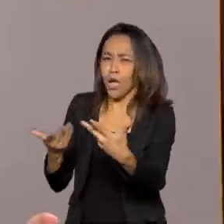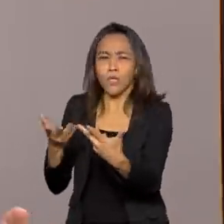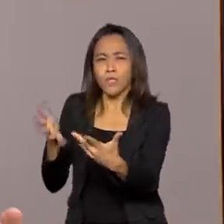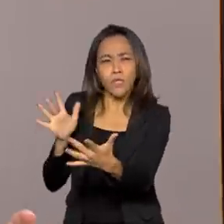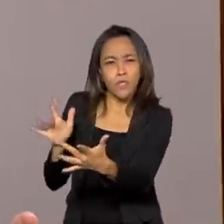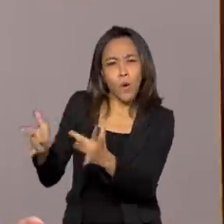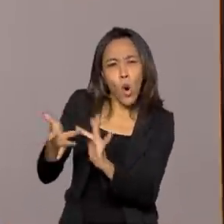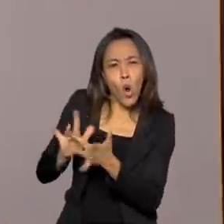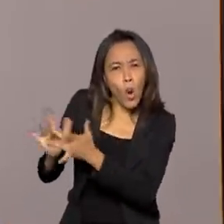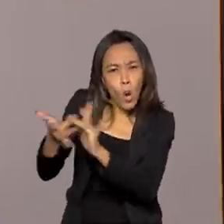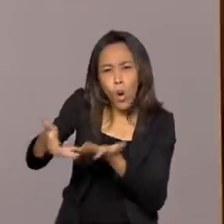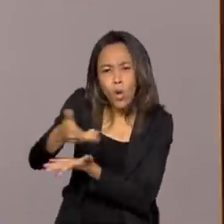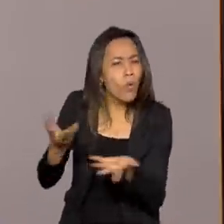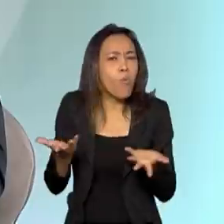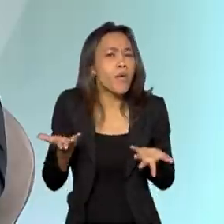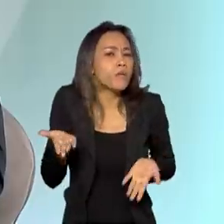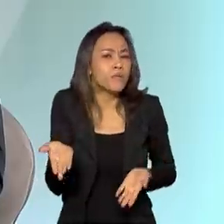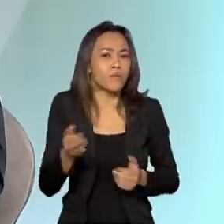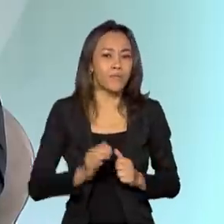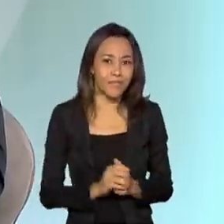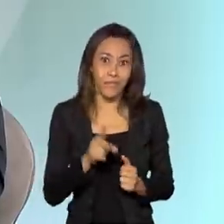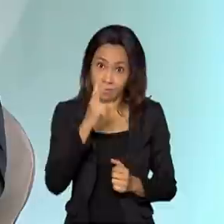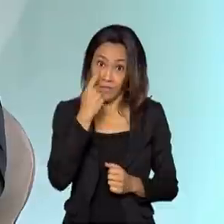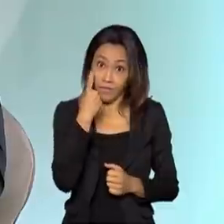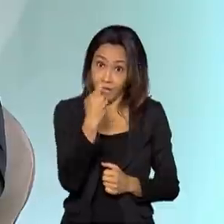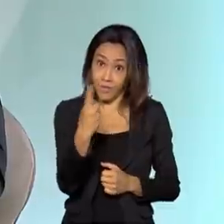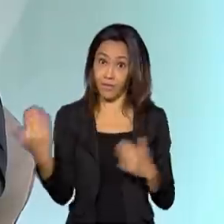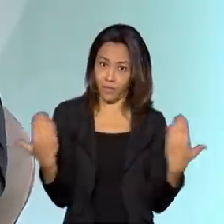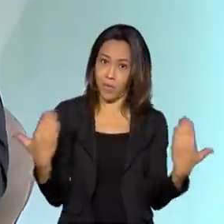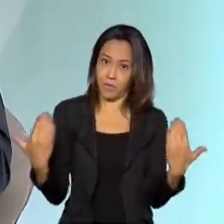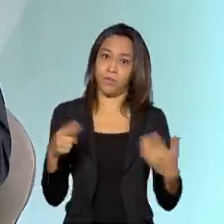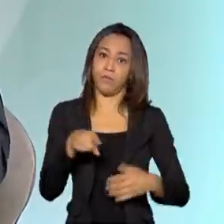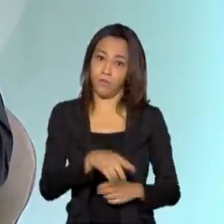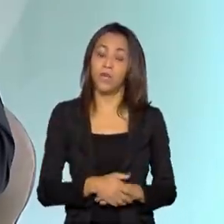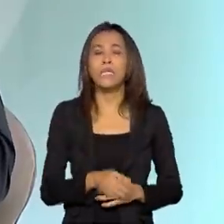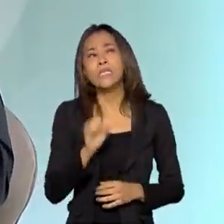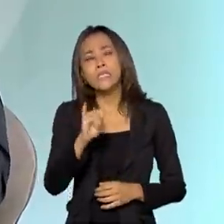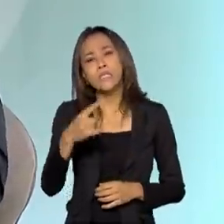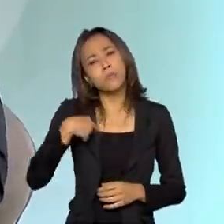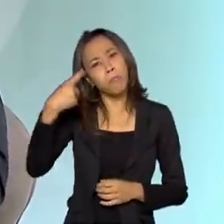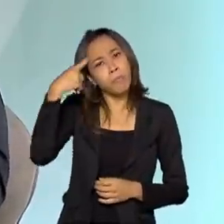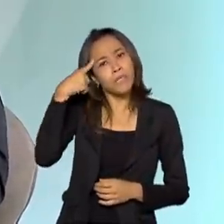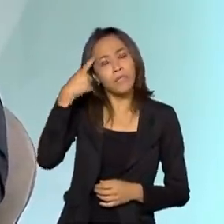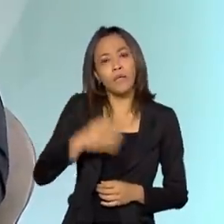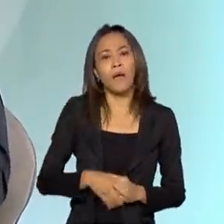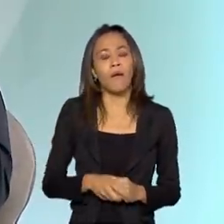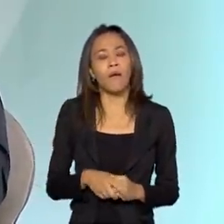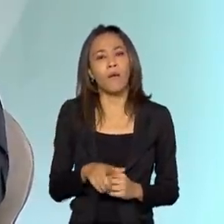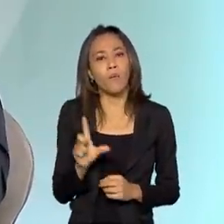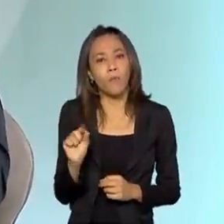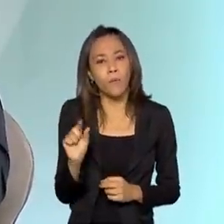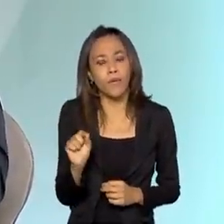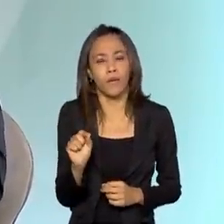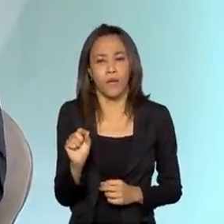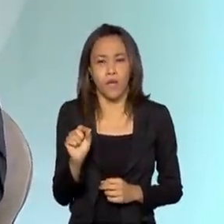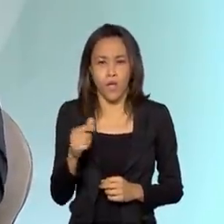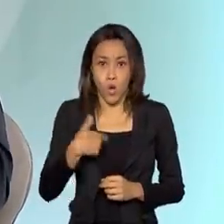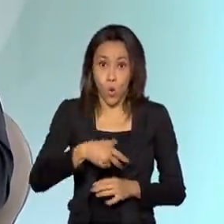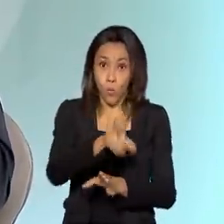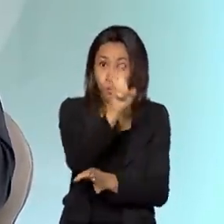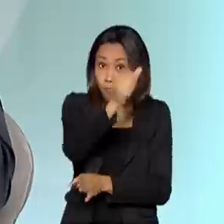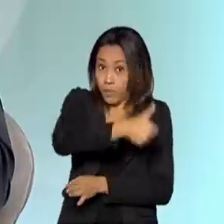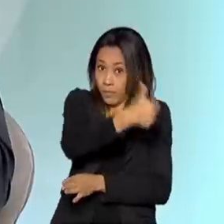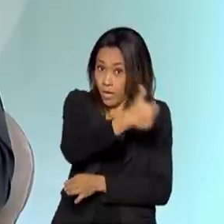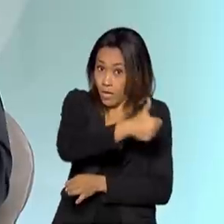Como é que é essa questão? Essa é uma analogia bastante interessante, Paulo. Exatamente. Se a gente pensar em ciclos de conectividade, acho que o grande primeiro ciclo,